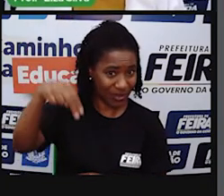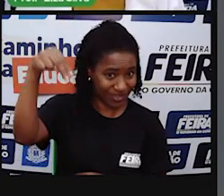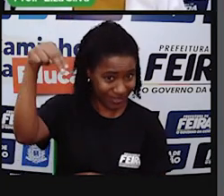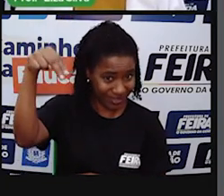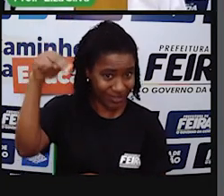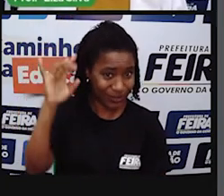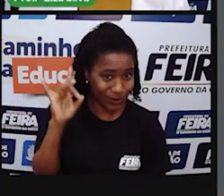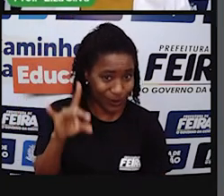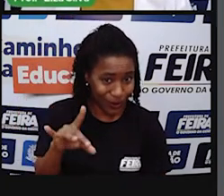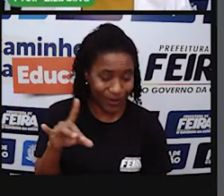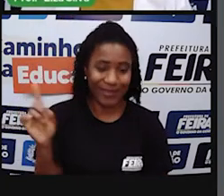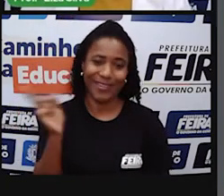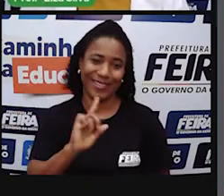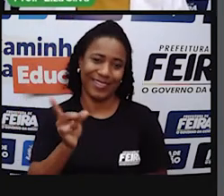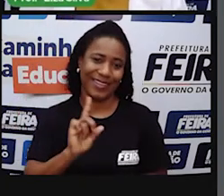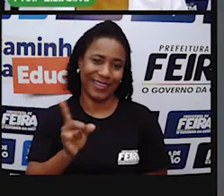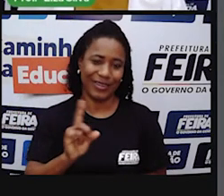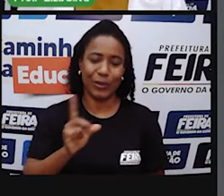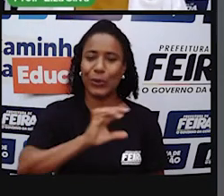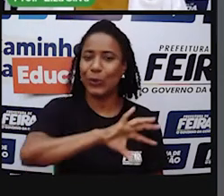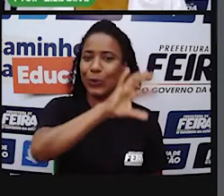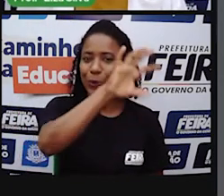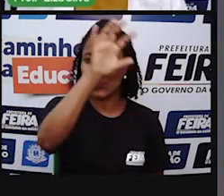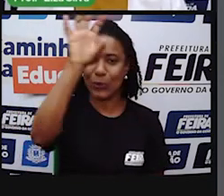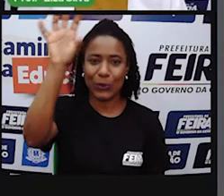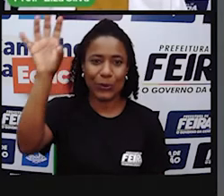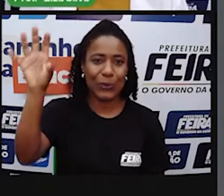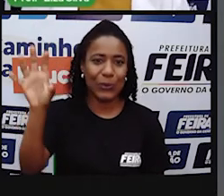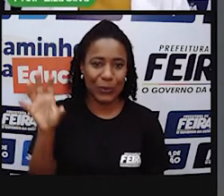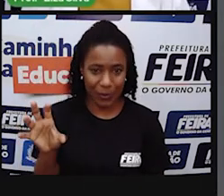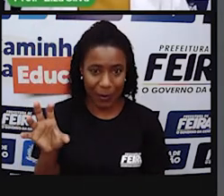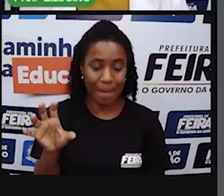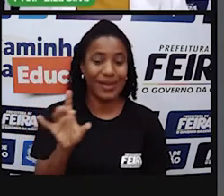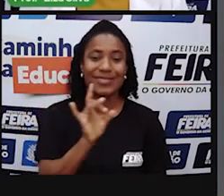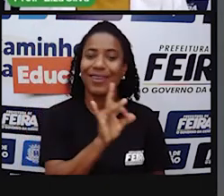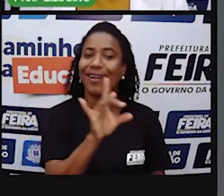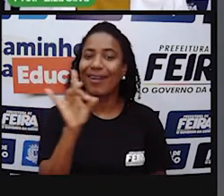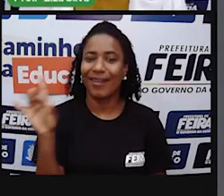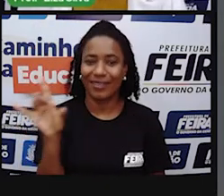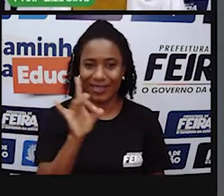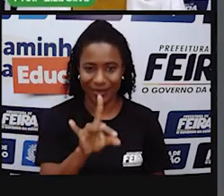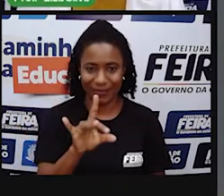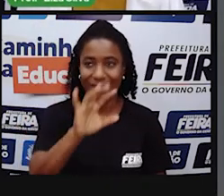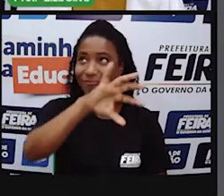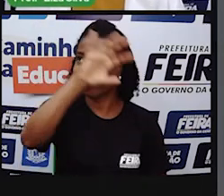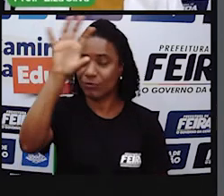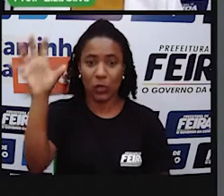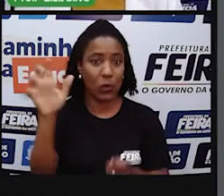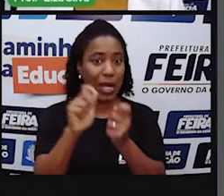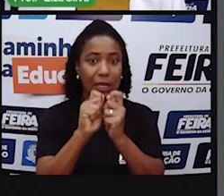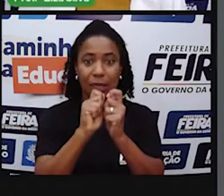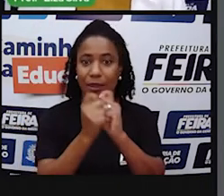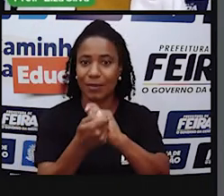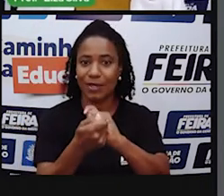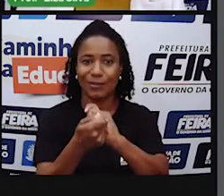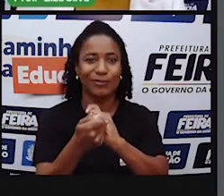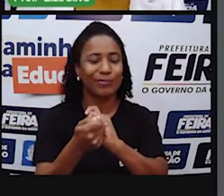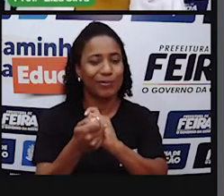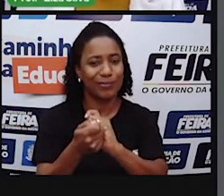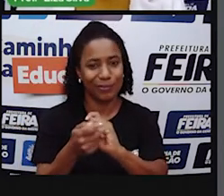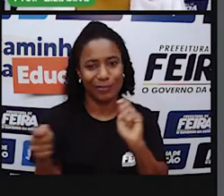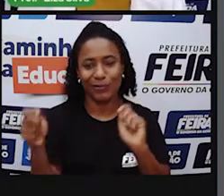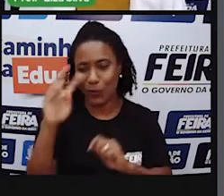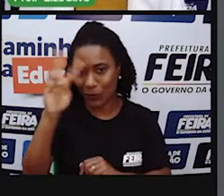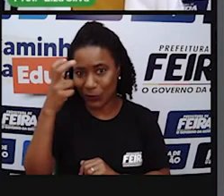Porém, cada região Ela faz uma adaptação dos festejos De acordo com a sua cultura